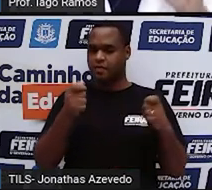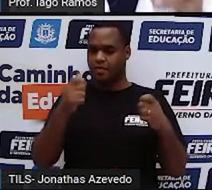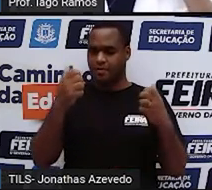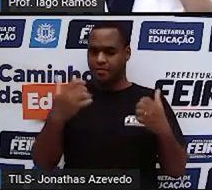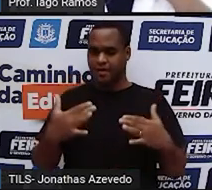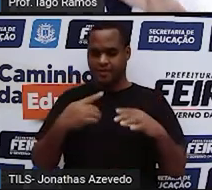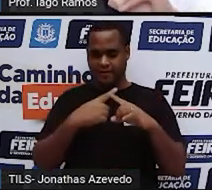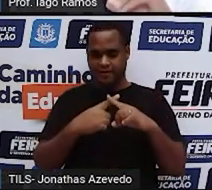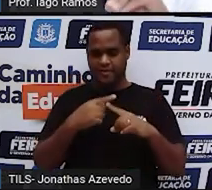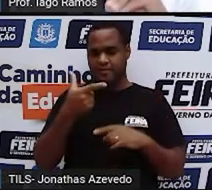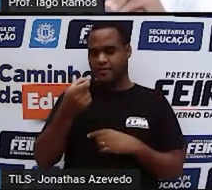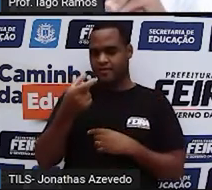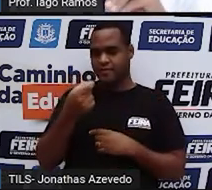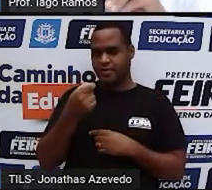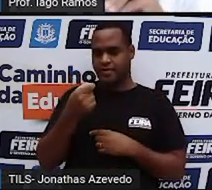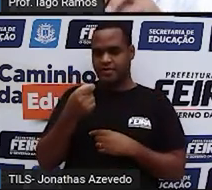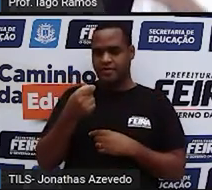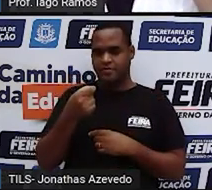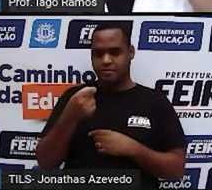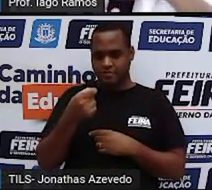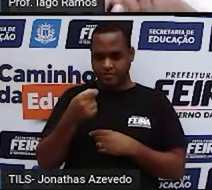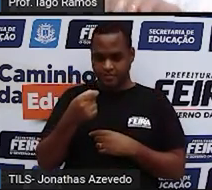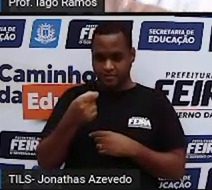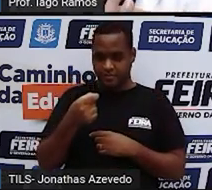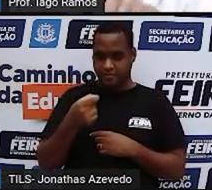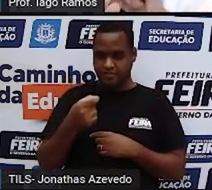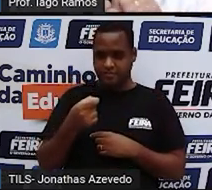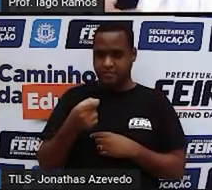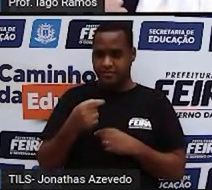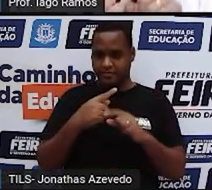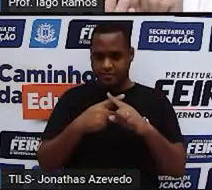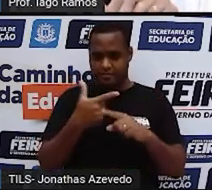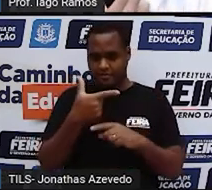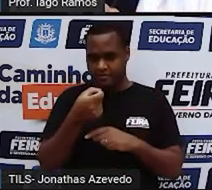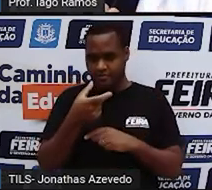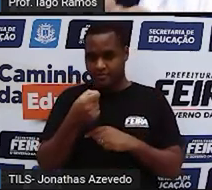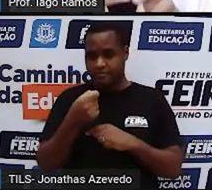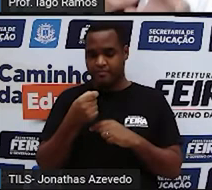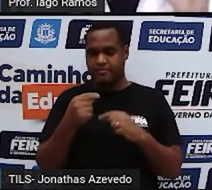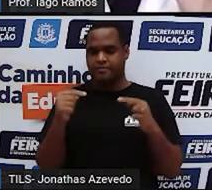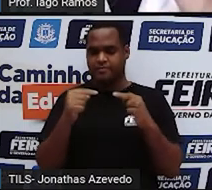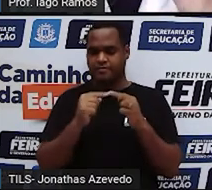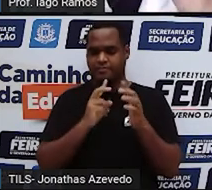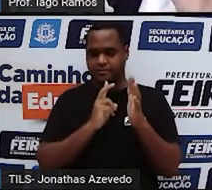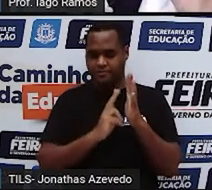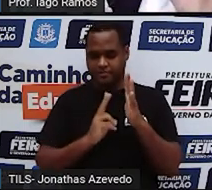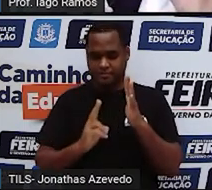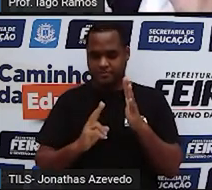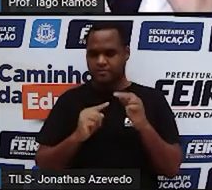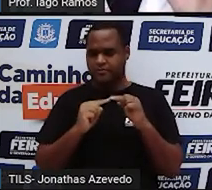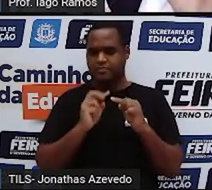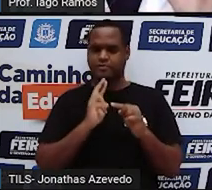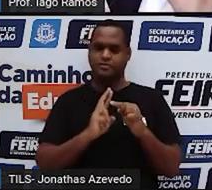vezes 20. E aperta o igual. Tecla no igual para sair o resultado.